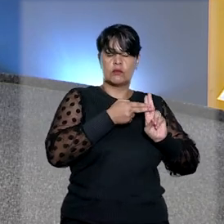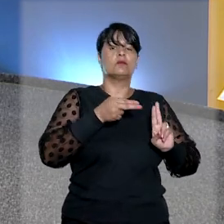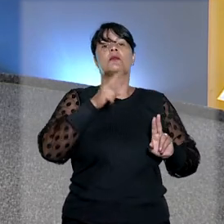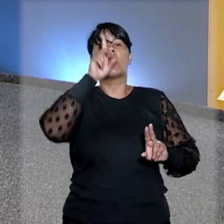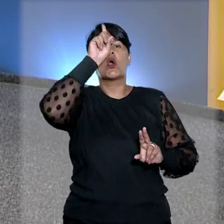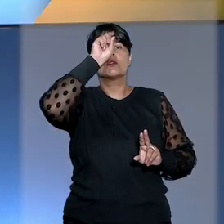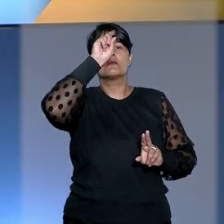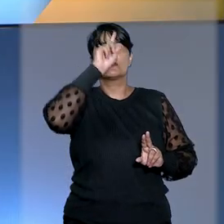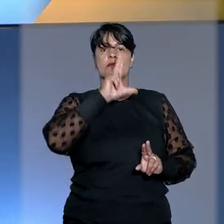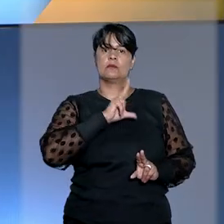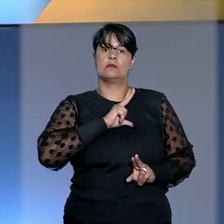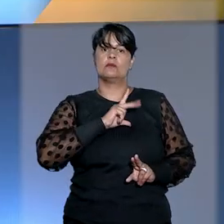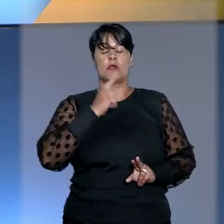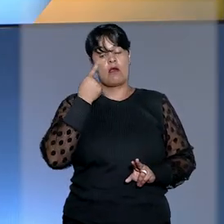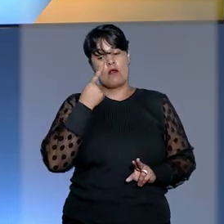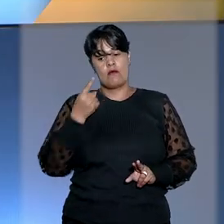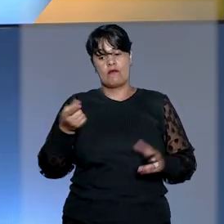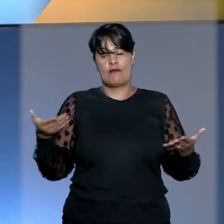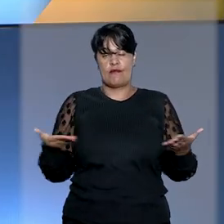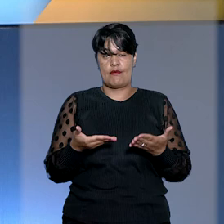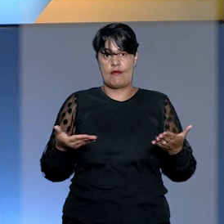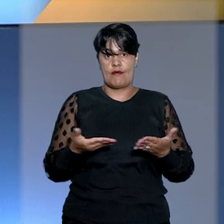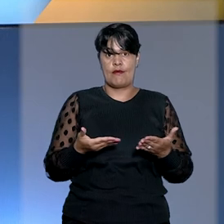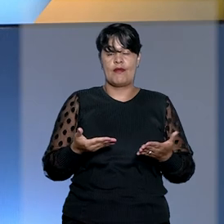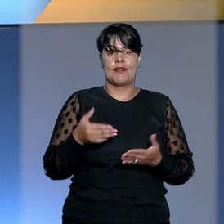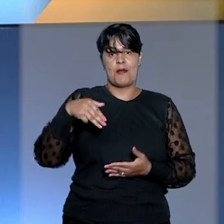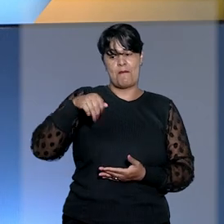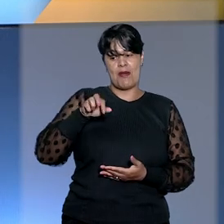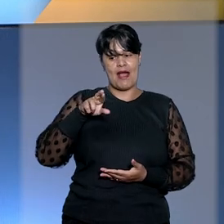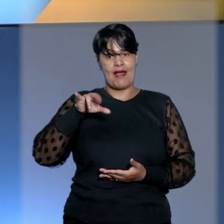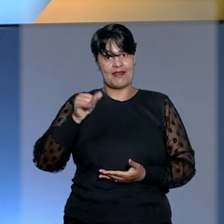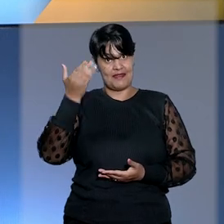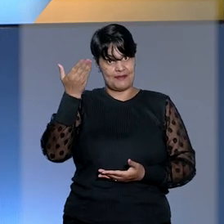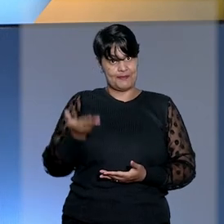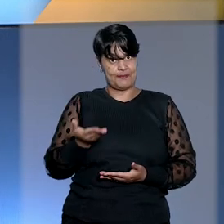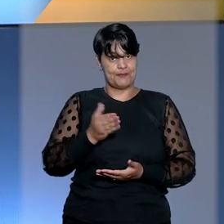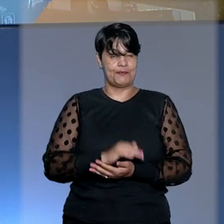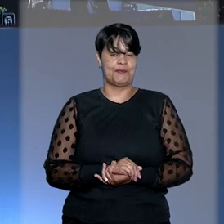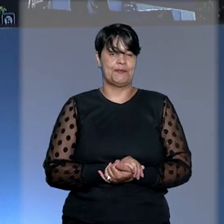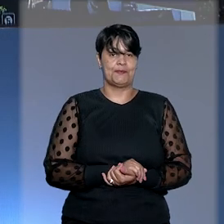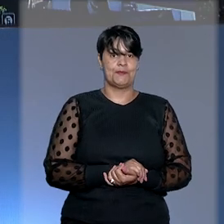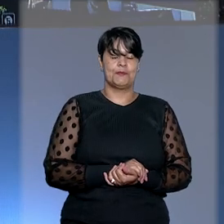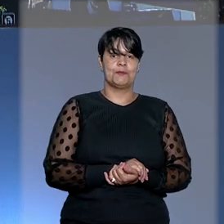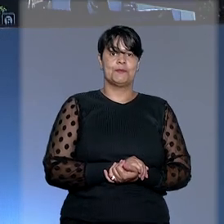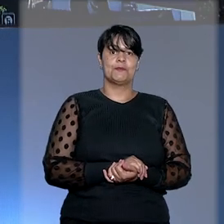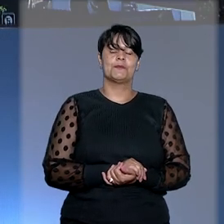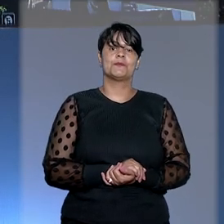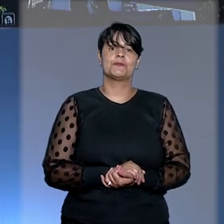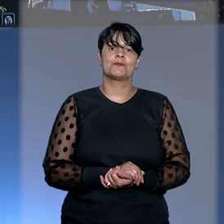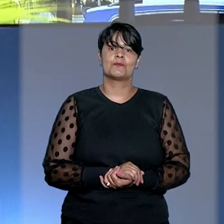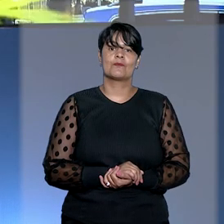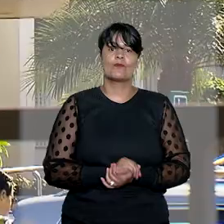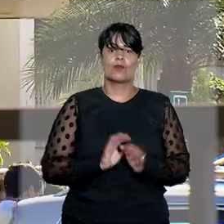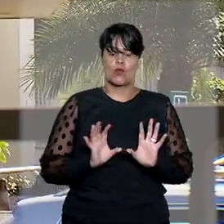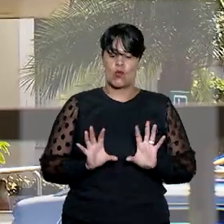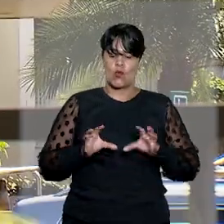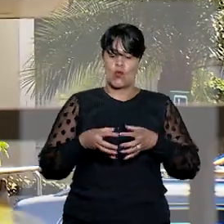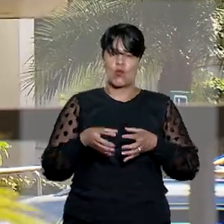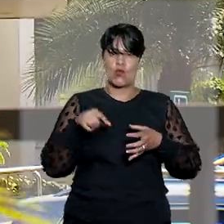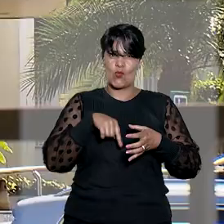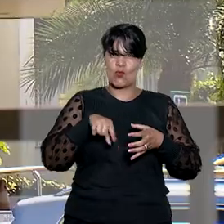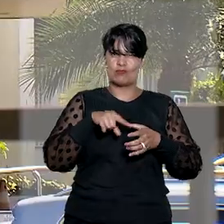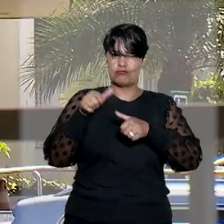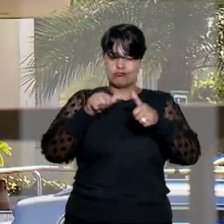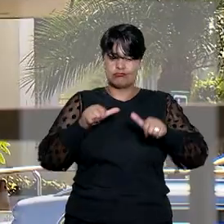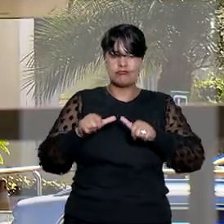primeira turma. A repórter Marina Campos tem mais detalhes. Por maioria de votos, o colegiado estabeleceu